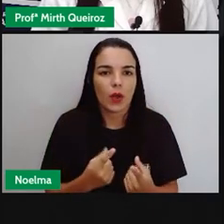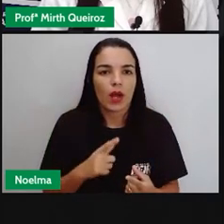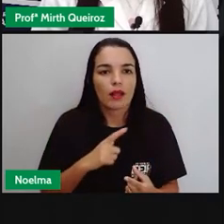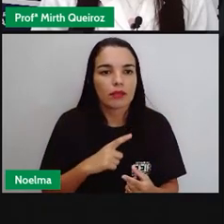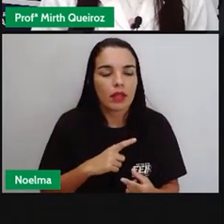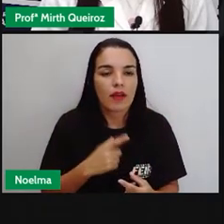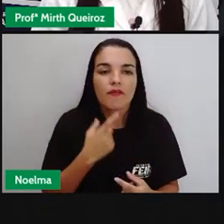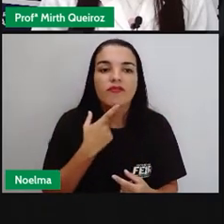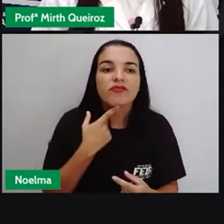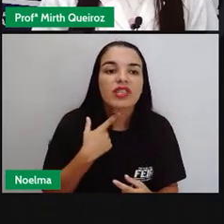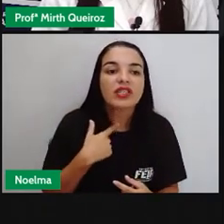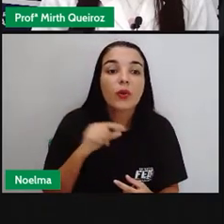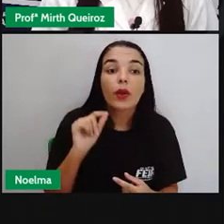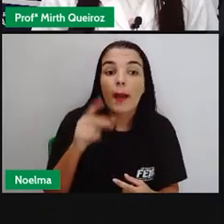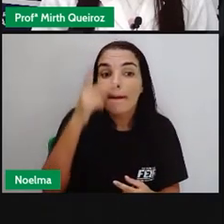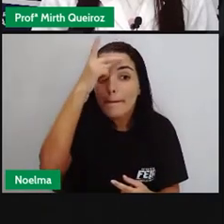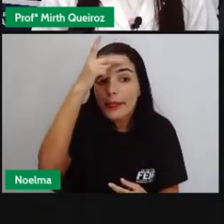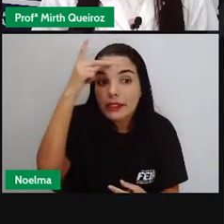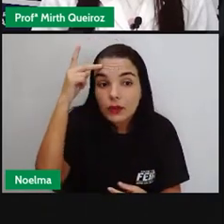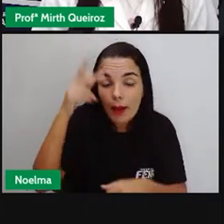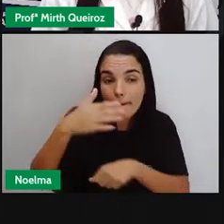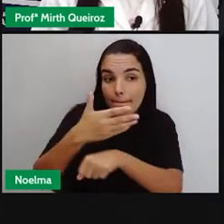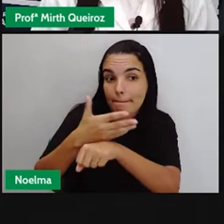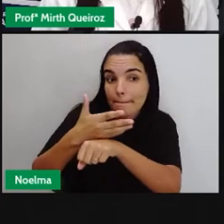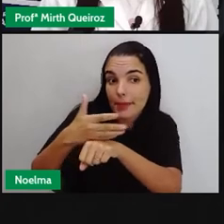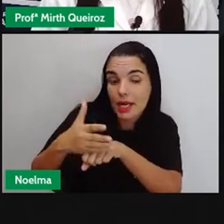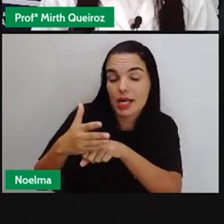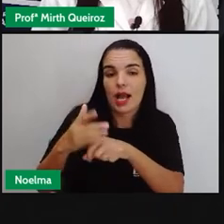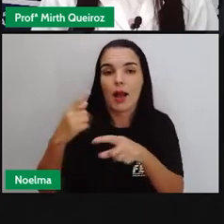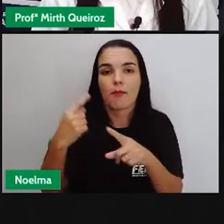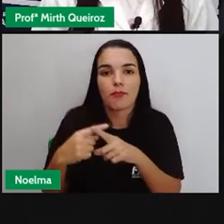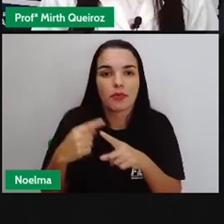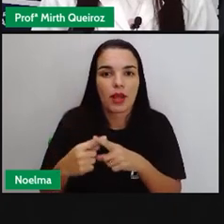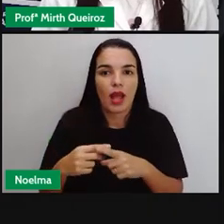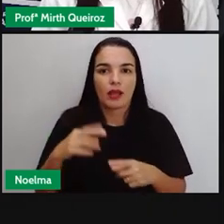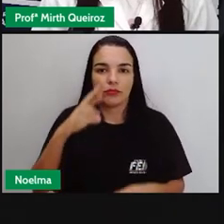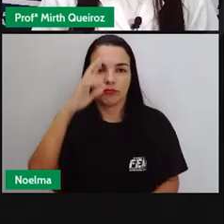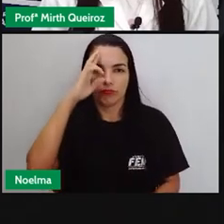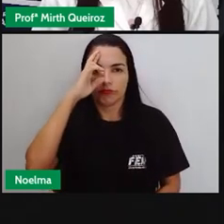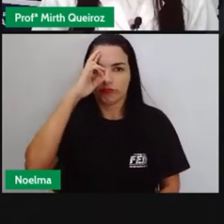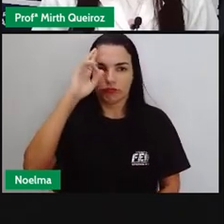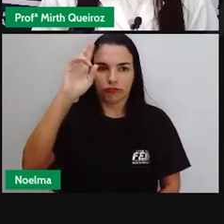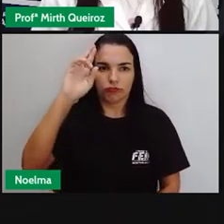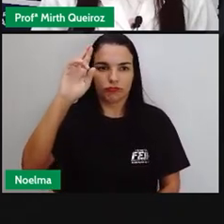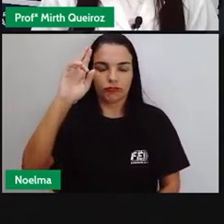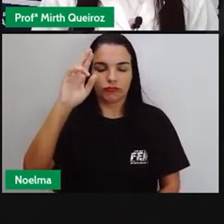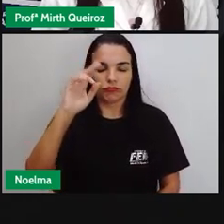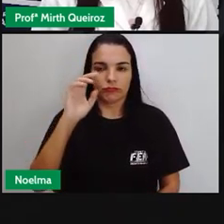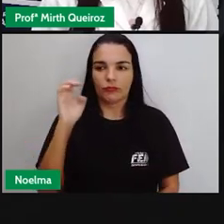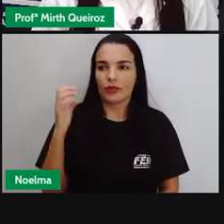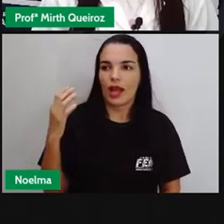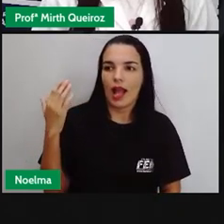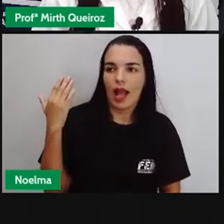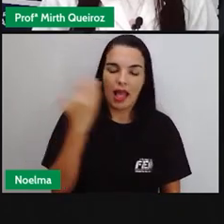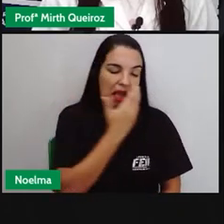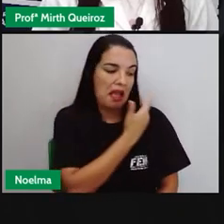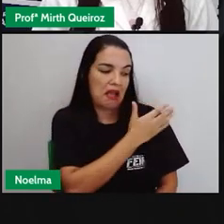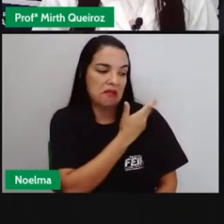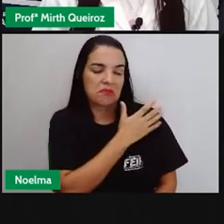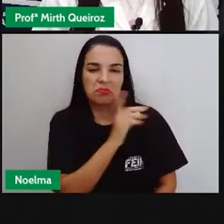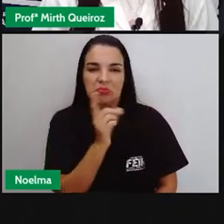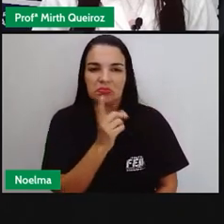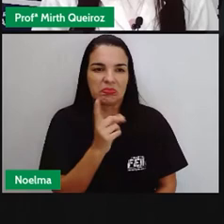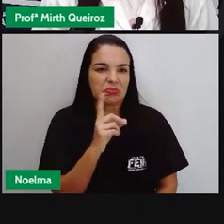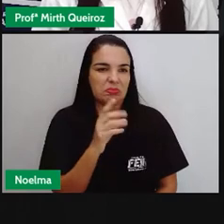Brasil um país com maior quantidade de pessoas brancas, pois a elite brasileira, dessa época, discriminava a